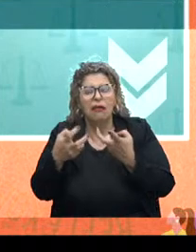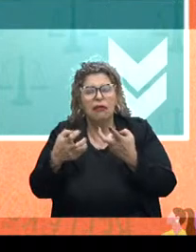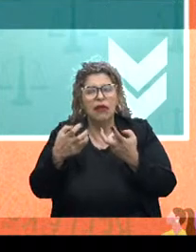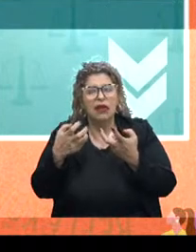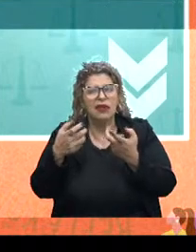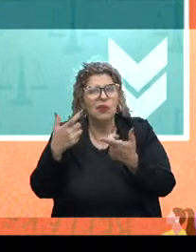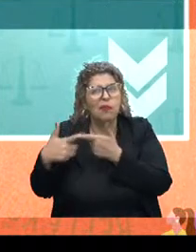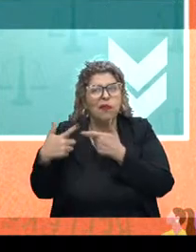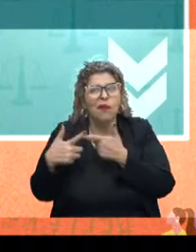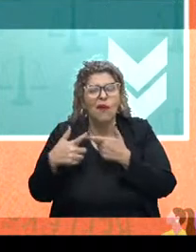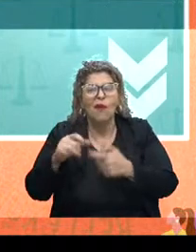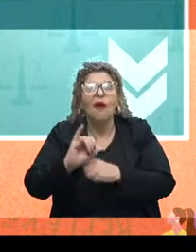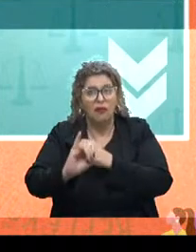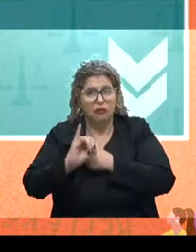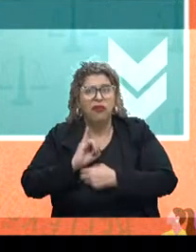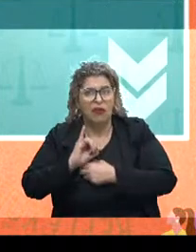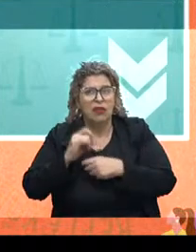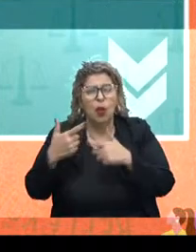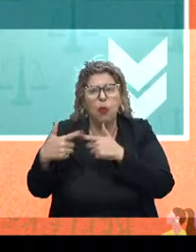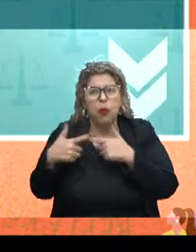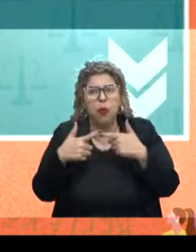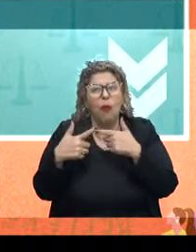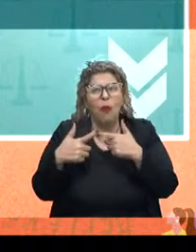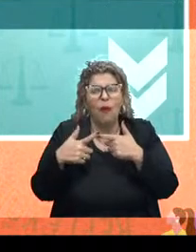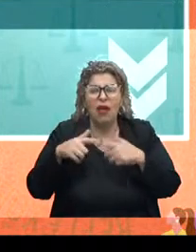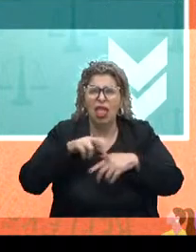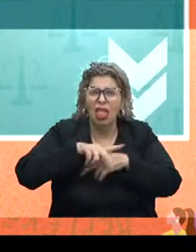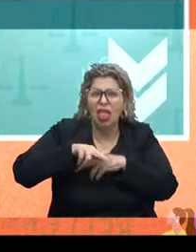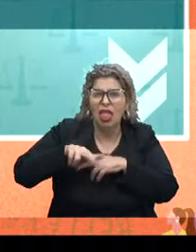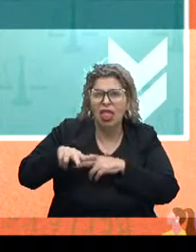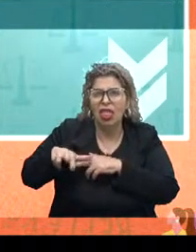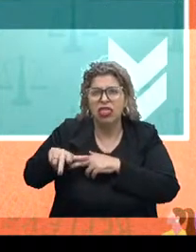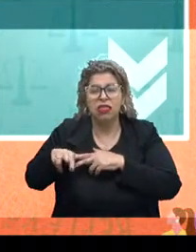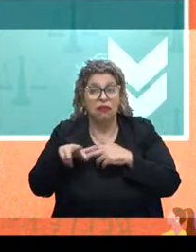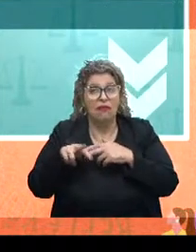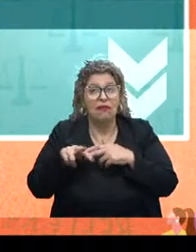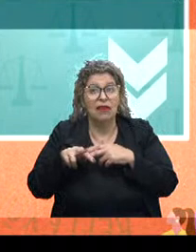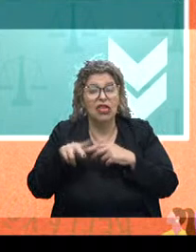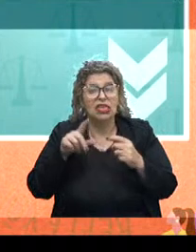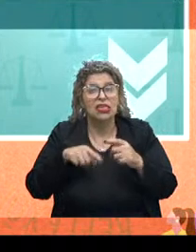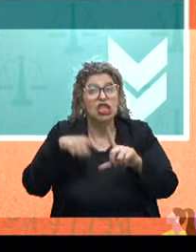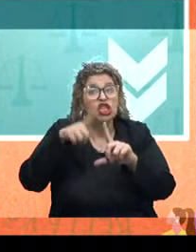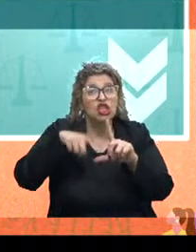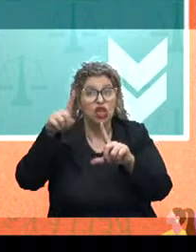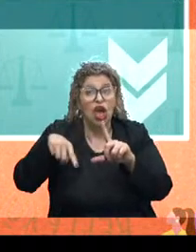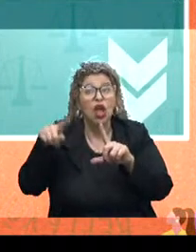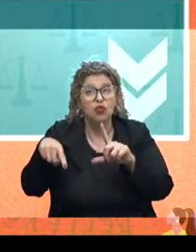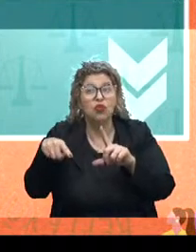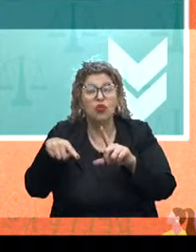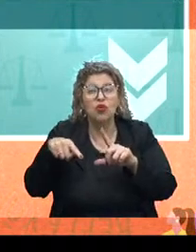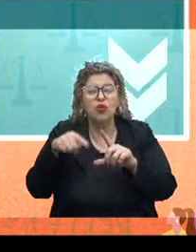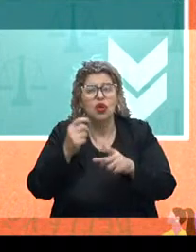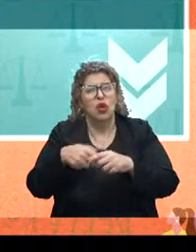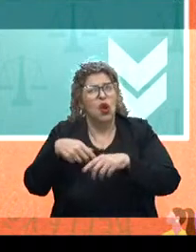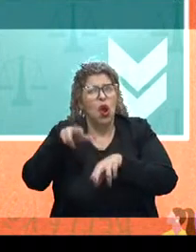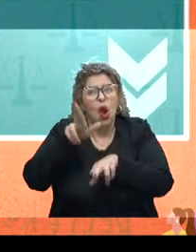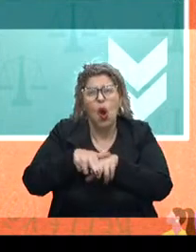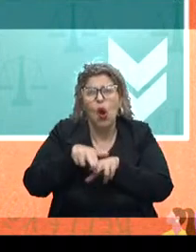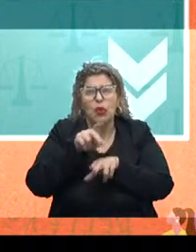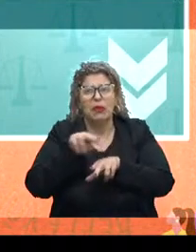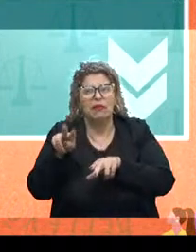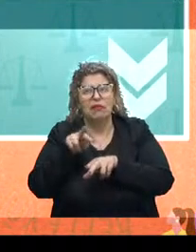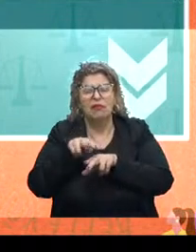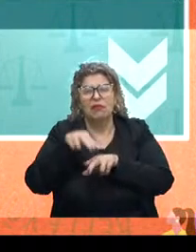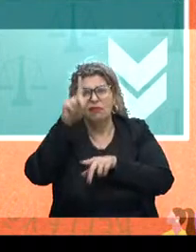assola com a infecção e com todos os indicadores que ela traz de hospitalização, de leito e até de